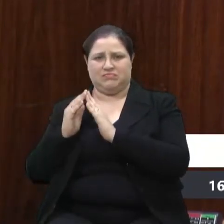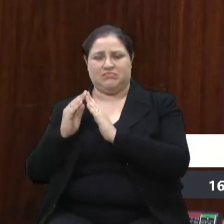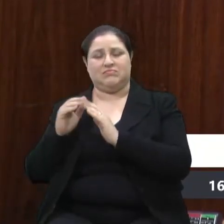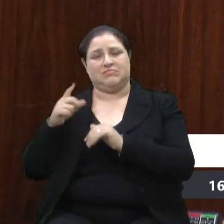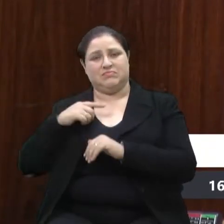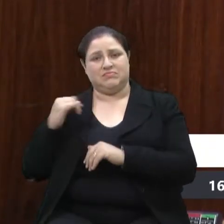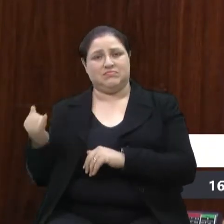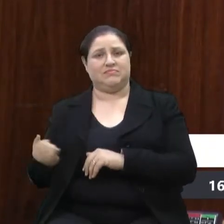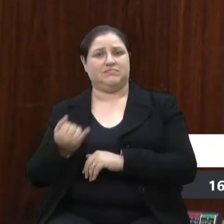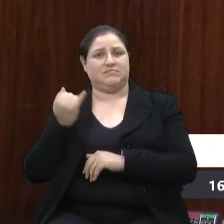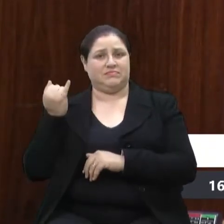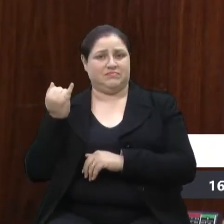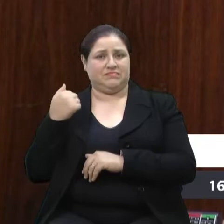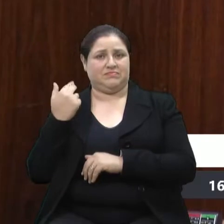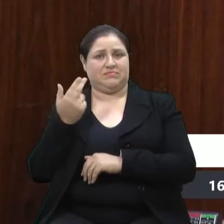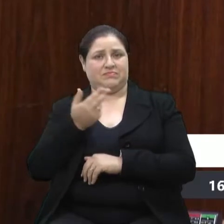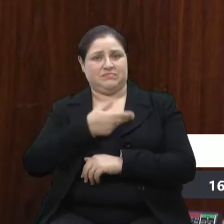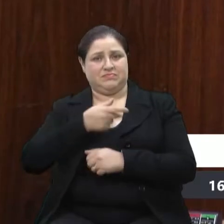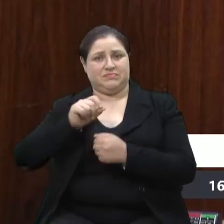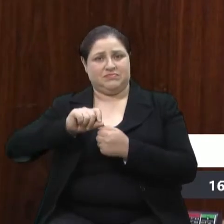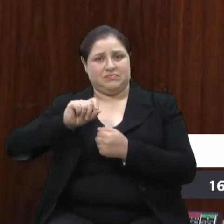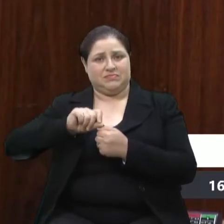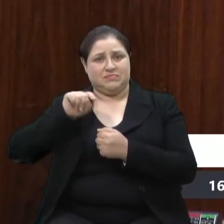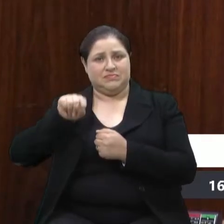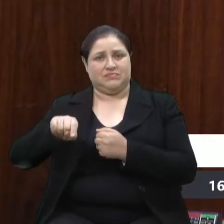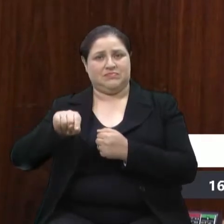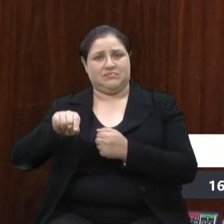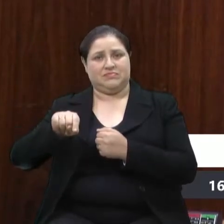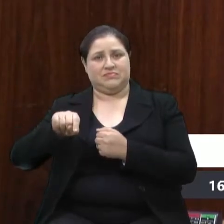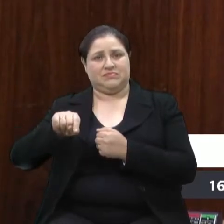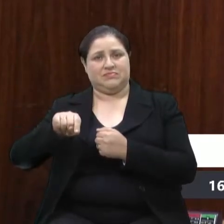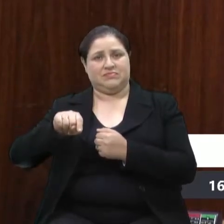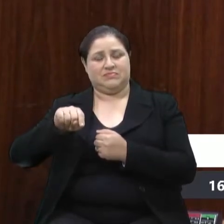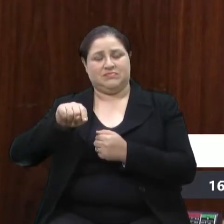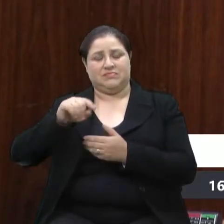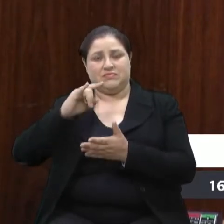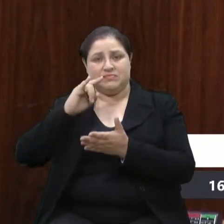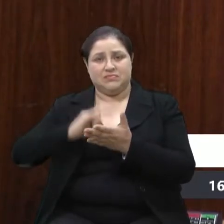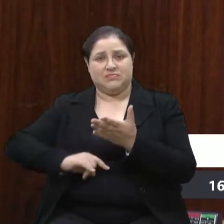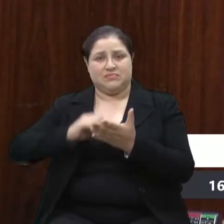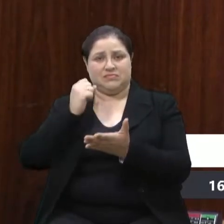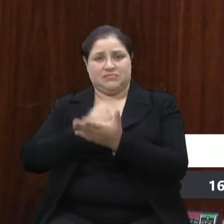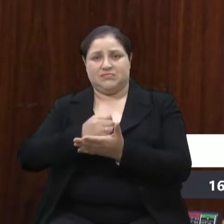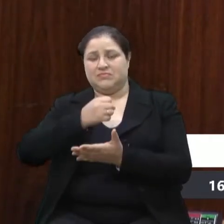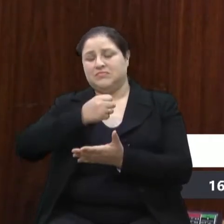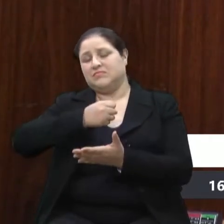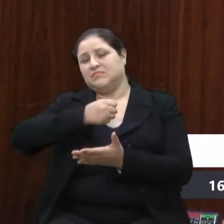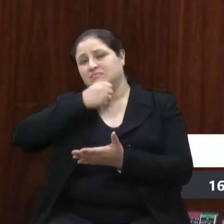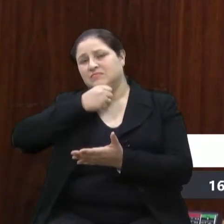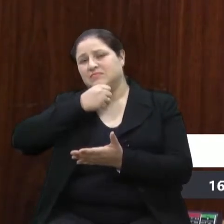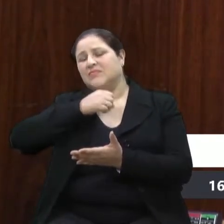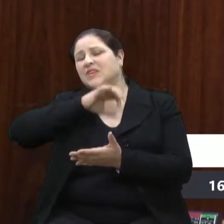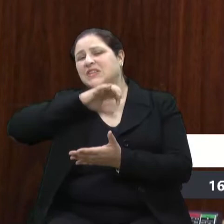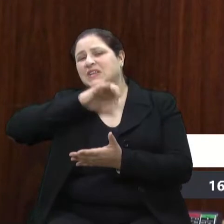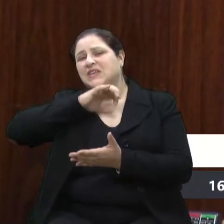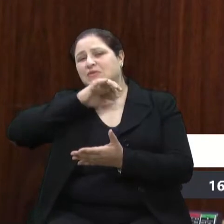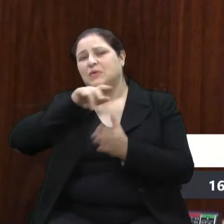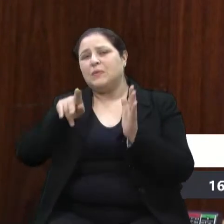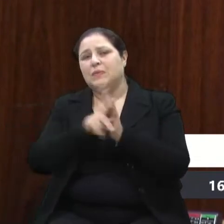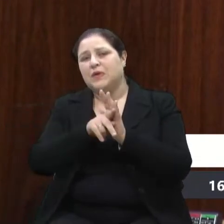importância de a gente fazer essa regularização também do ponto de vista social e